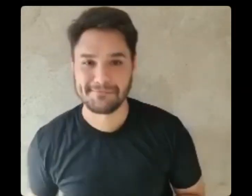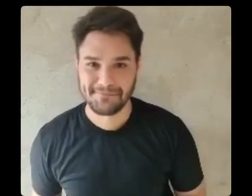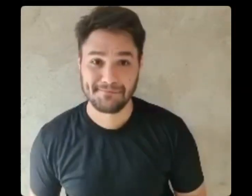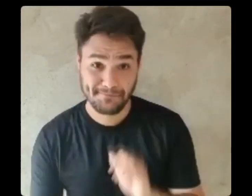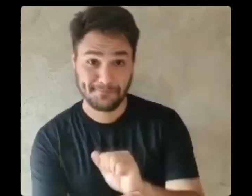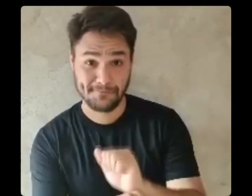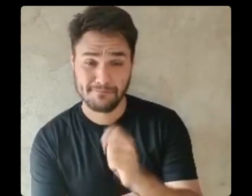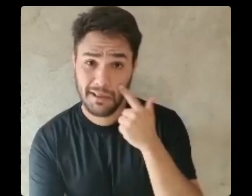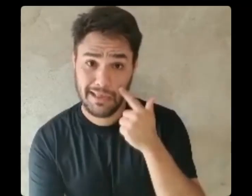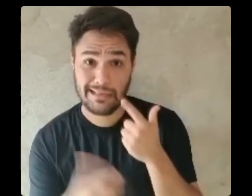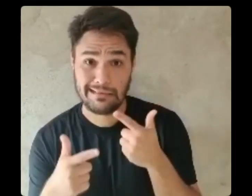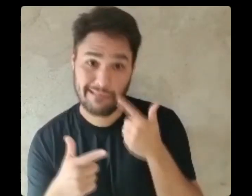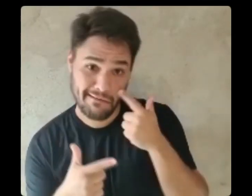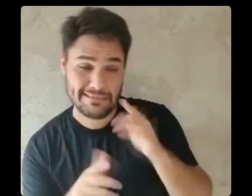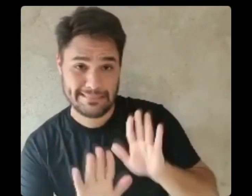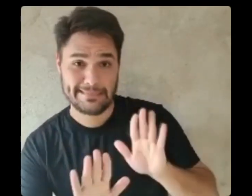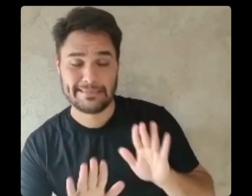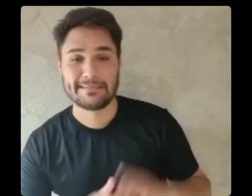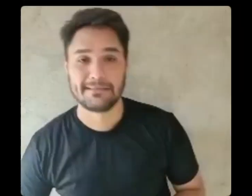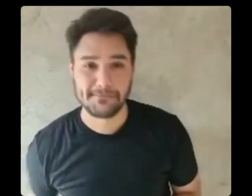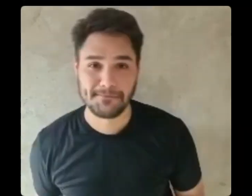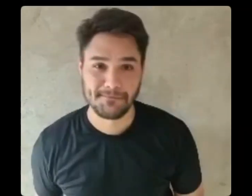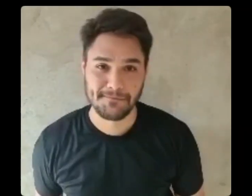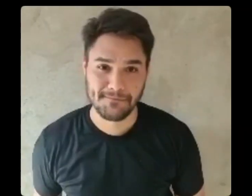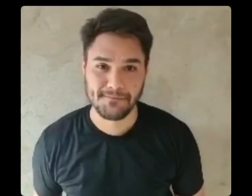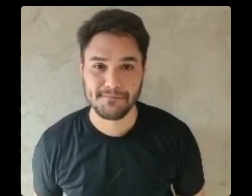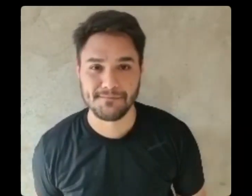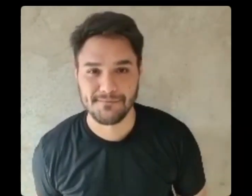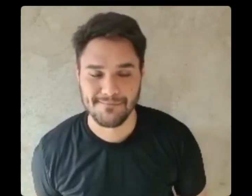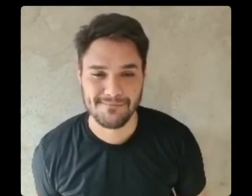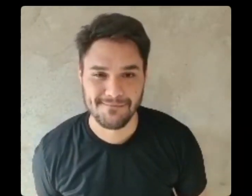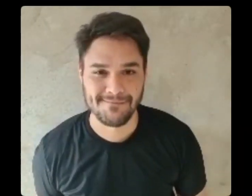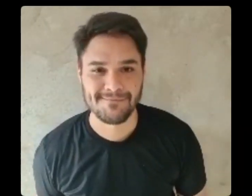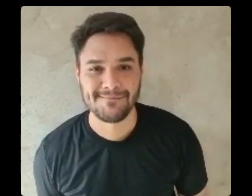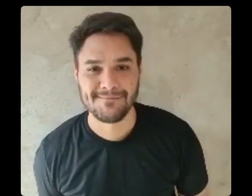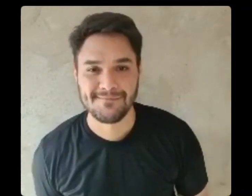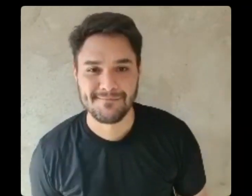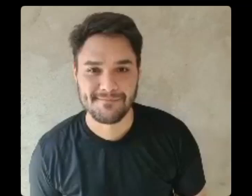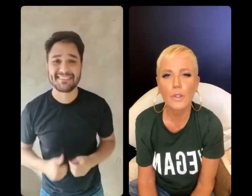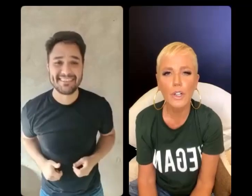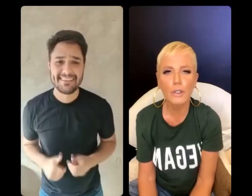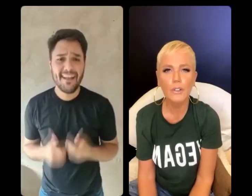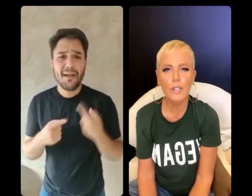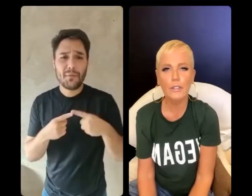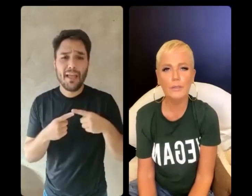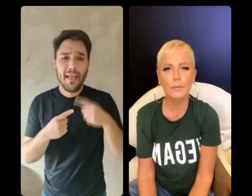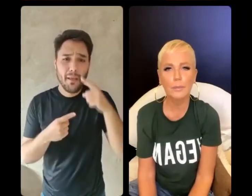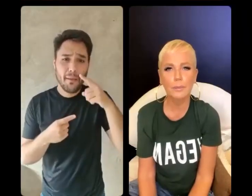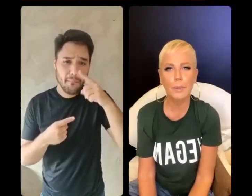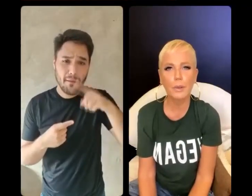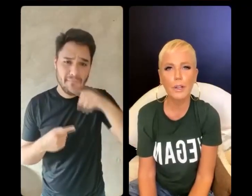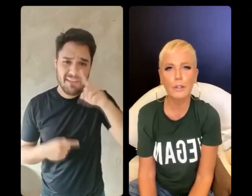que a gente tá analisando aqui. Visualizar. Vamos lá, colocar a Xuxa aqui de novo, que ela deve ter tropeçado. Oi, oi, oi.